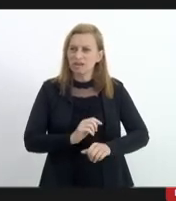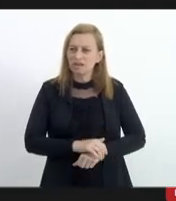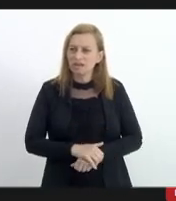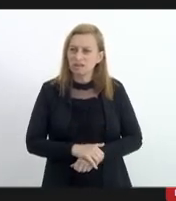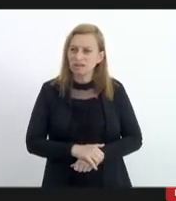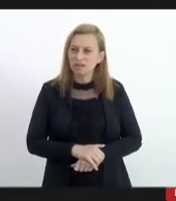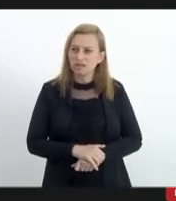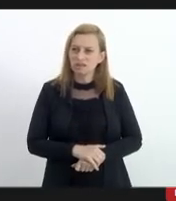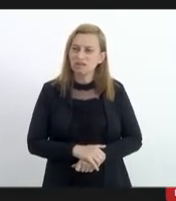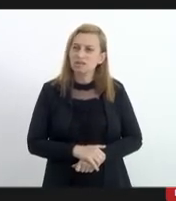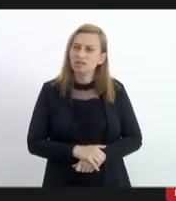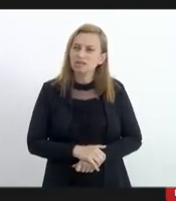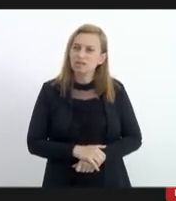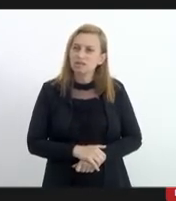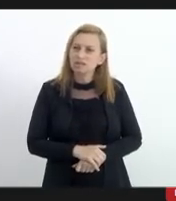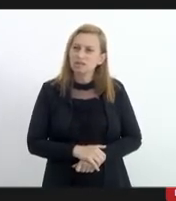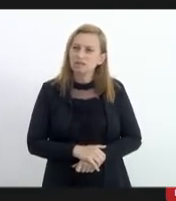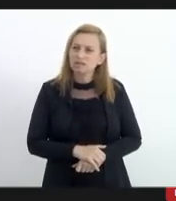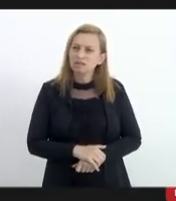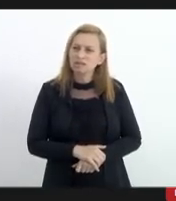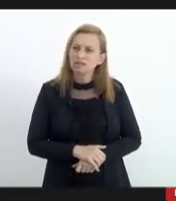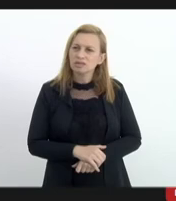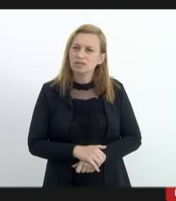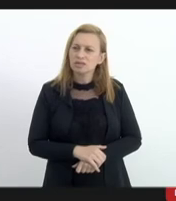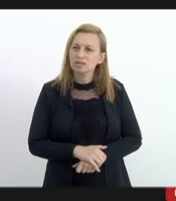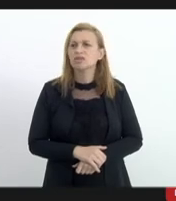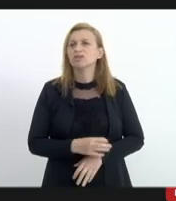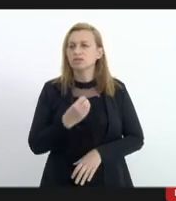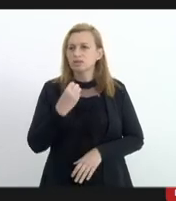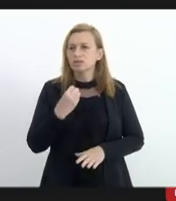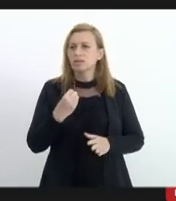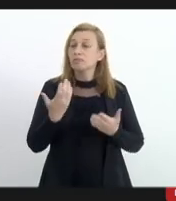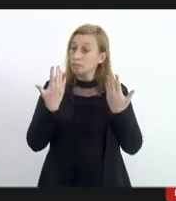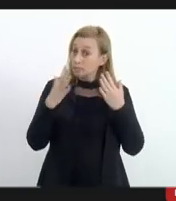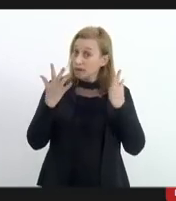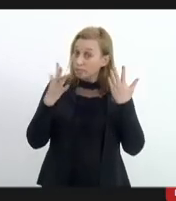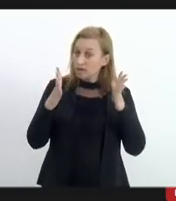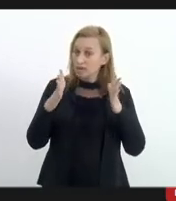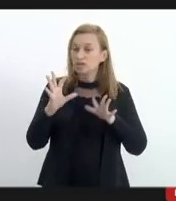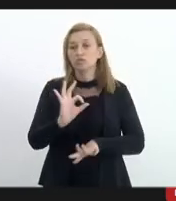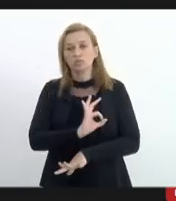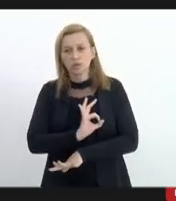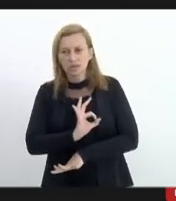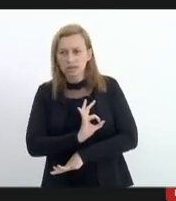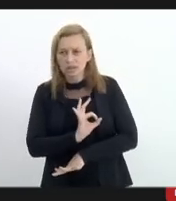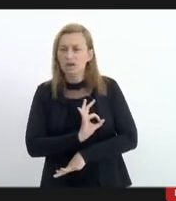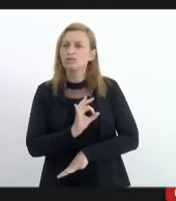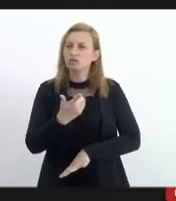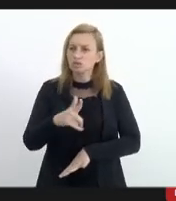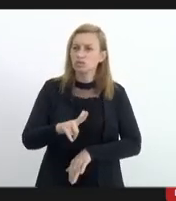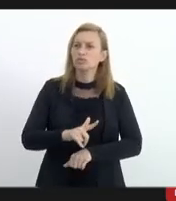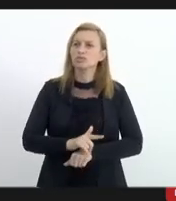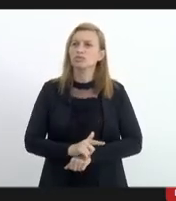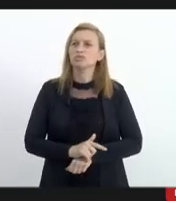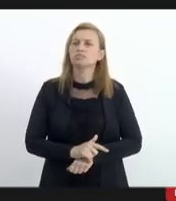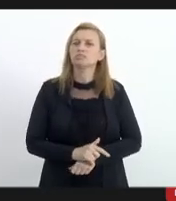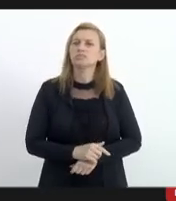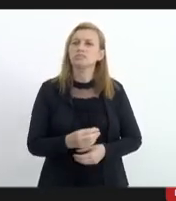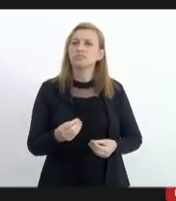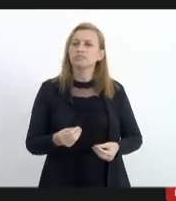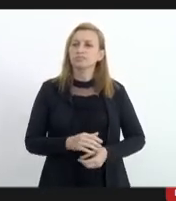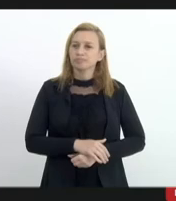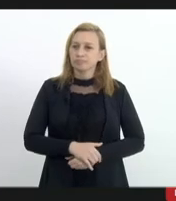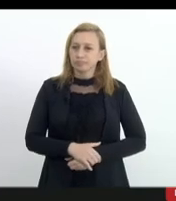muito valioso acrescentou bastante para amenizar o blás mais uma vez o J. Ramos pela participação de